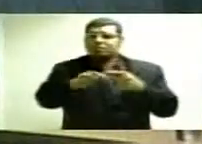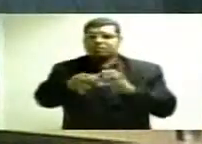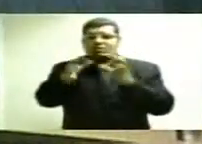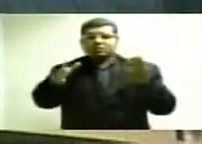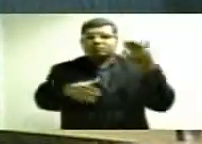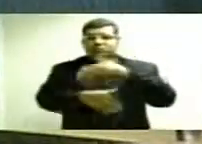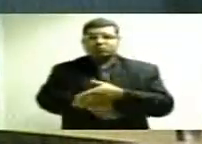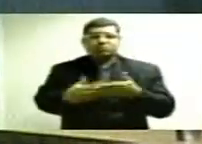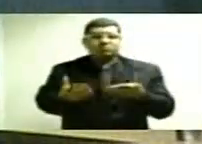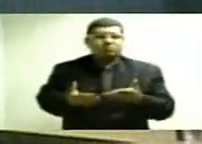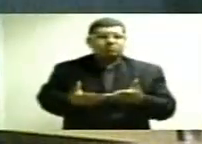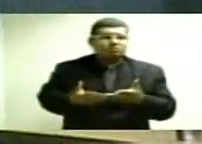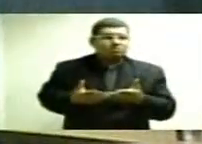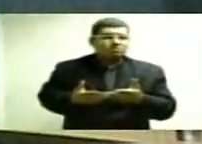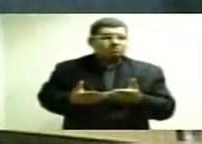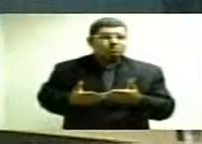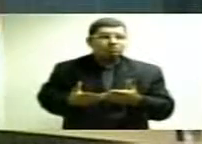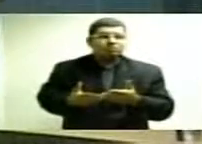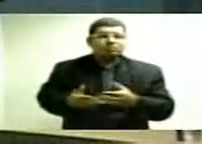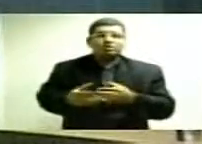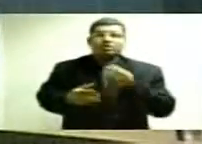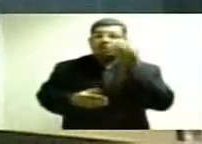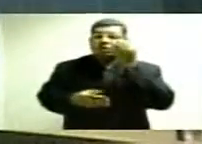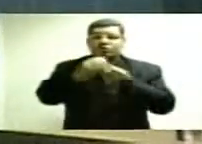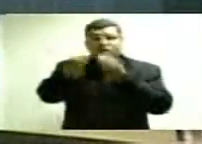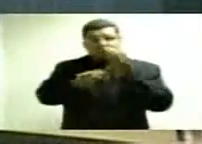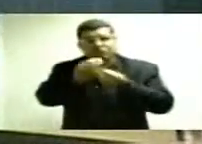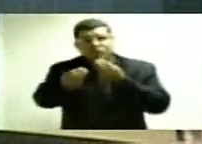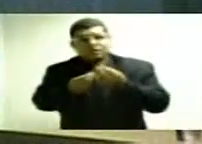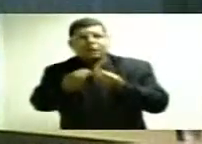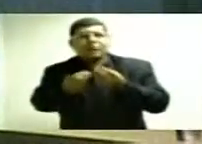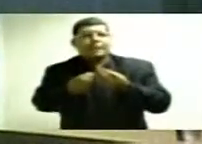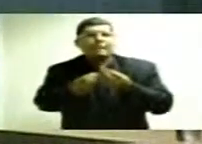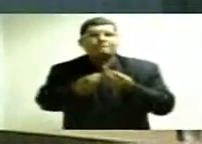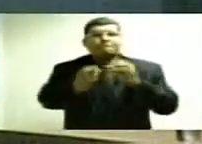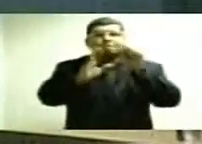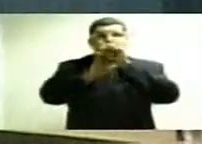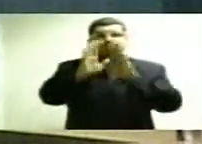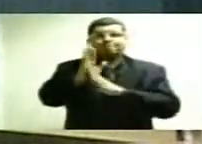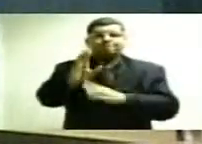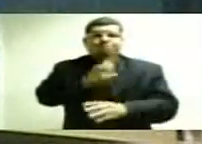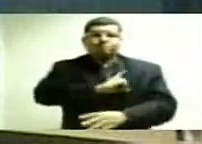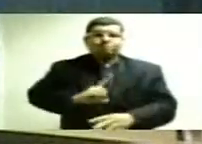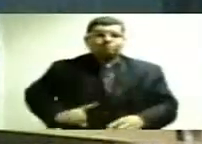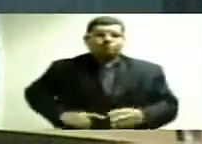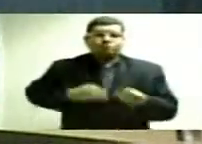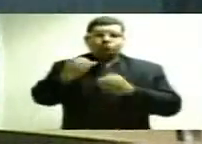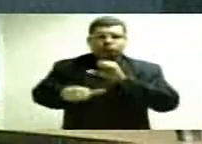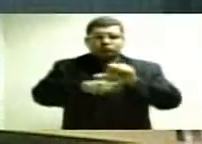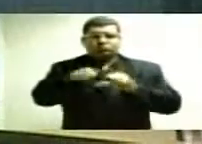livre nomeação. Olhem como é simbólico, deputado Belarmino, e